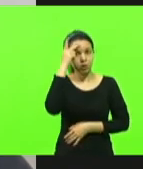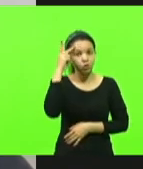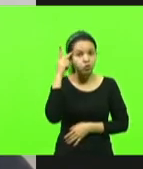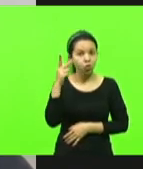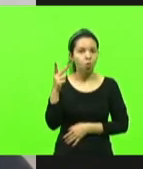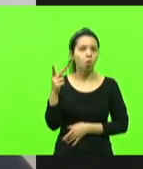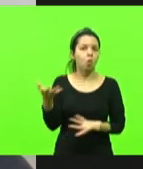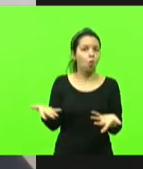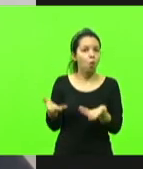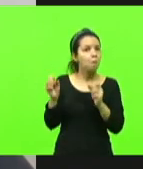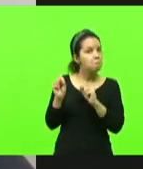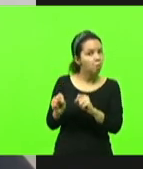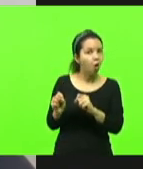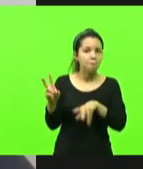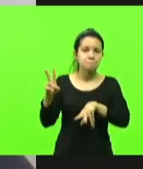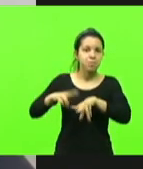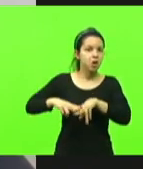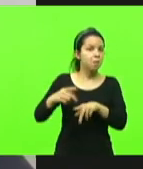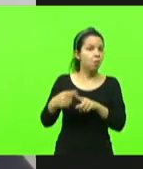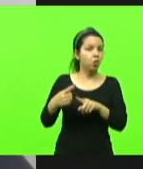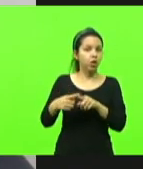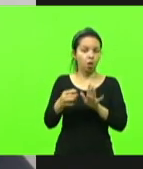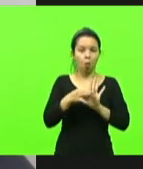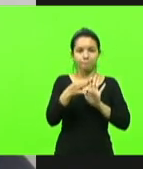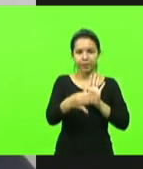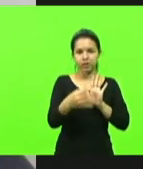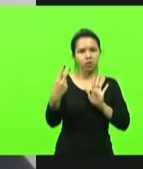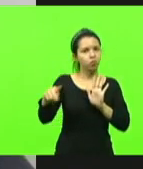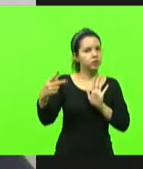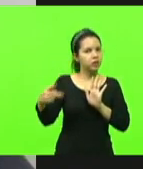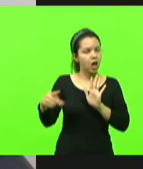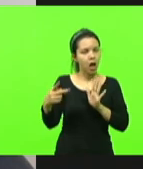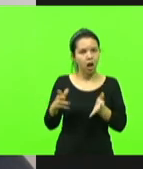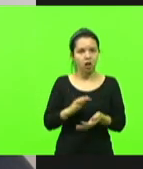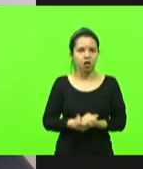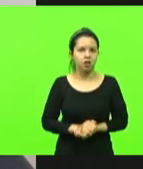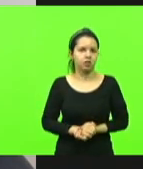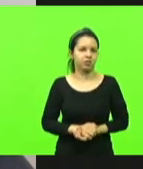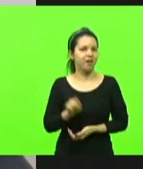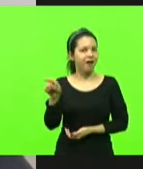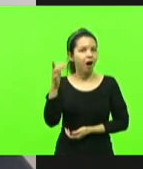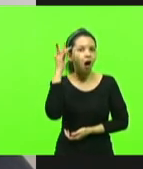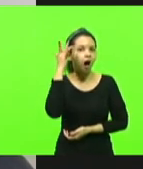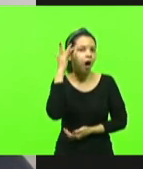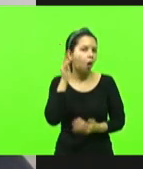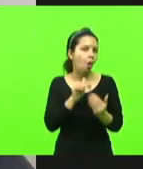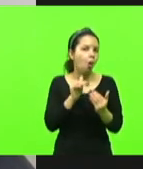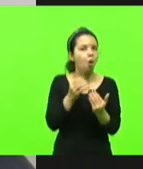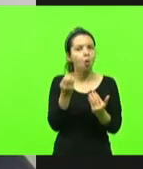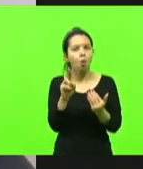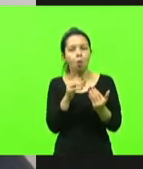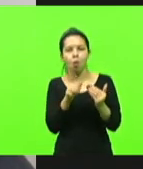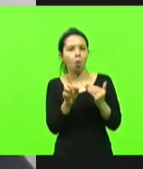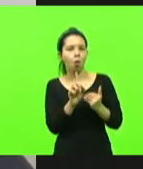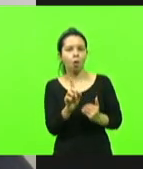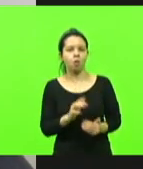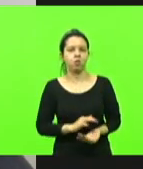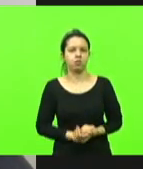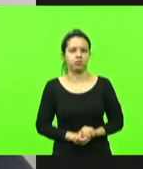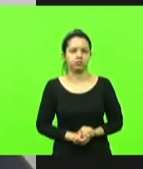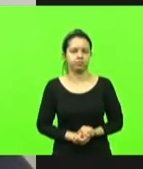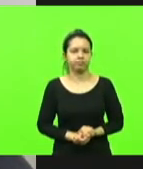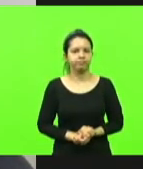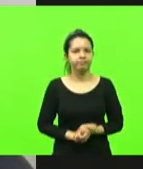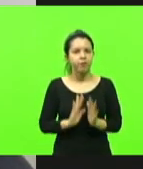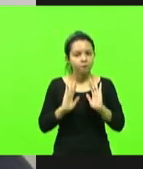presa por causa de uma opinião, por causa de um ponto que ela concorda ou discorda e o foco